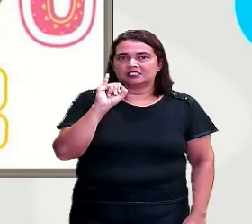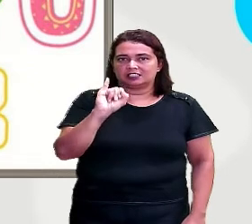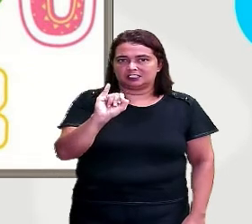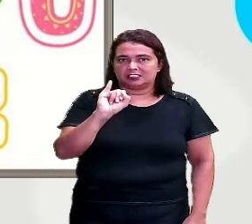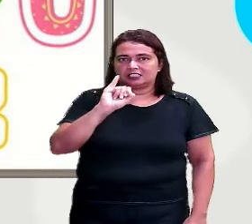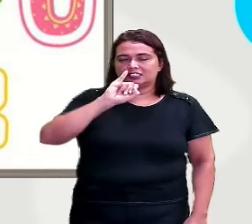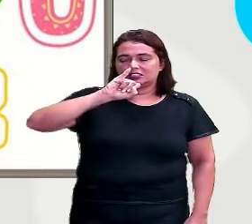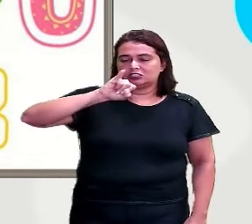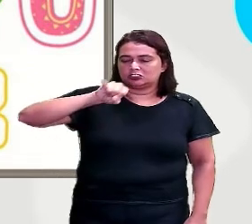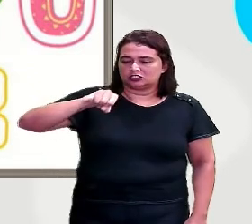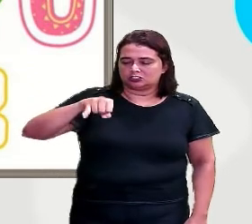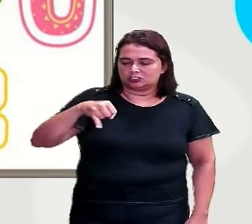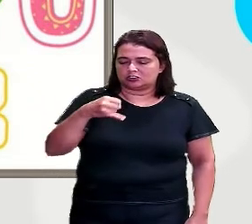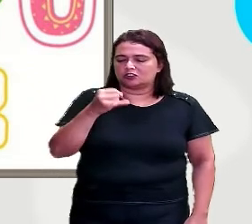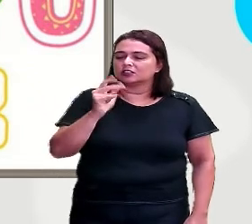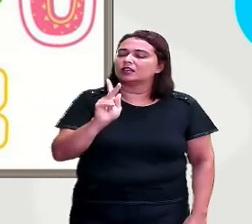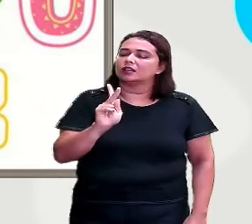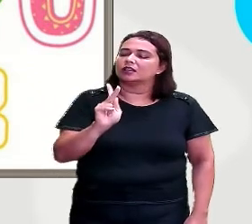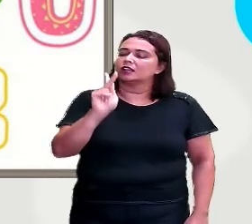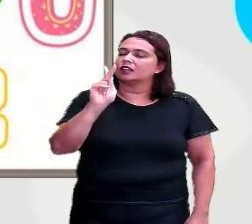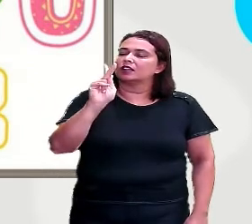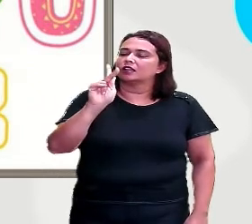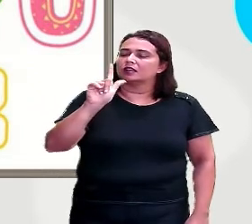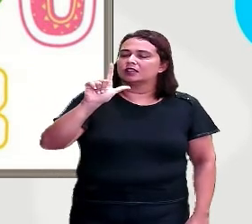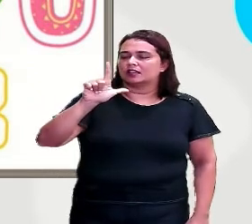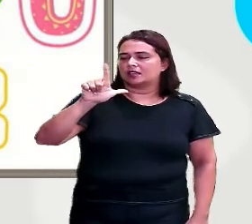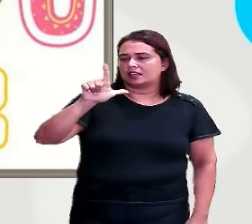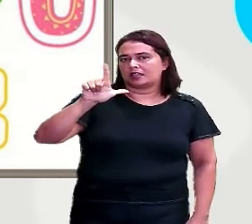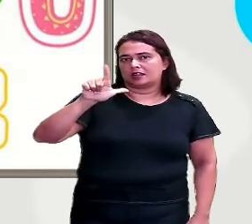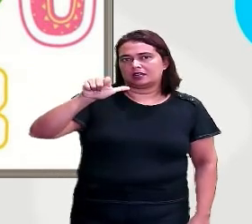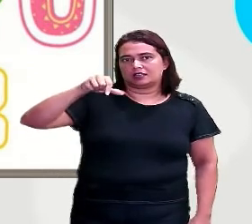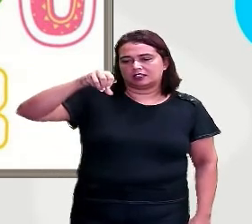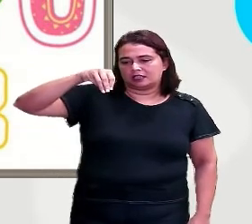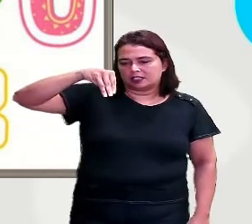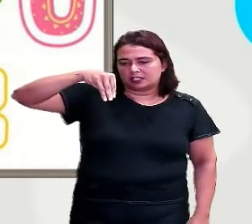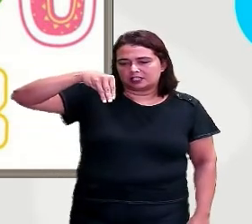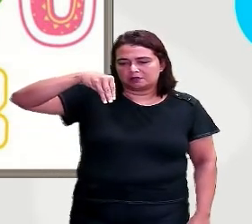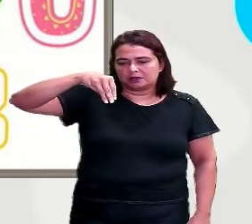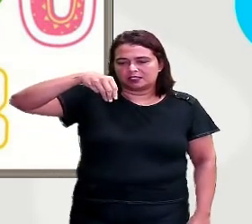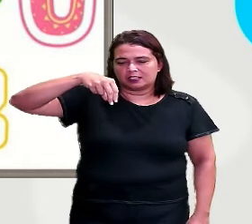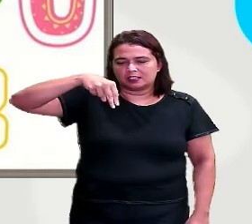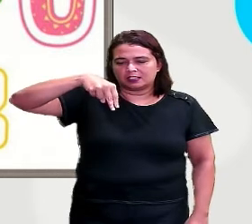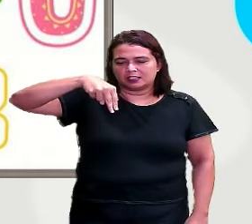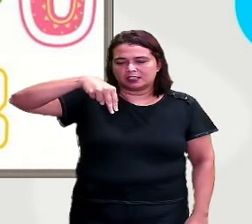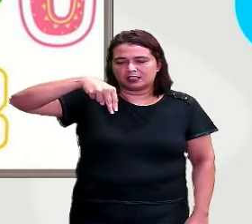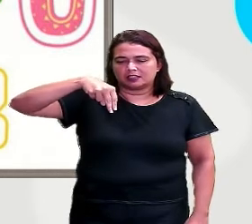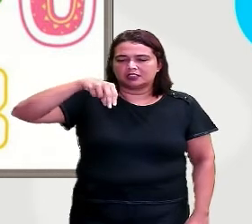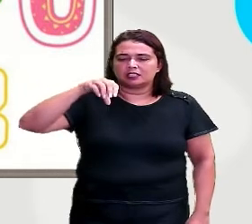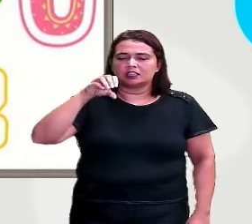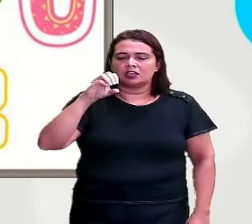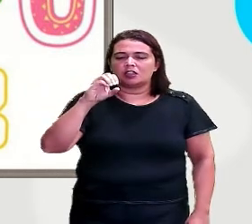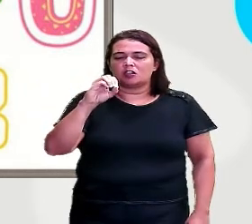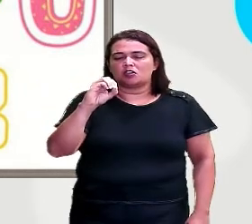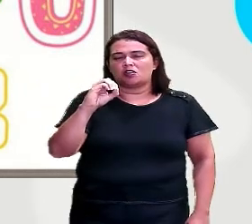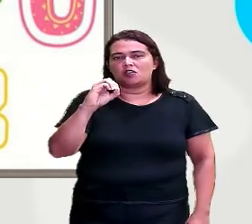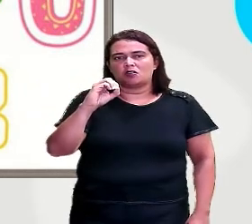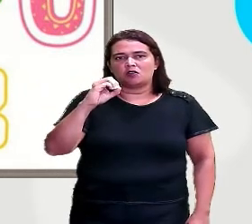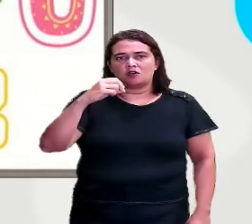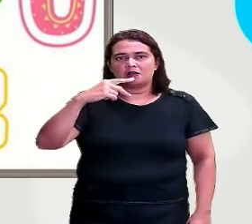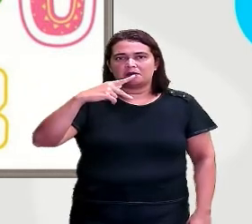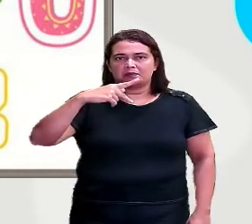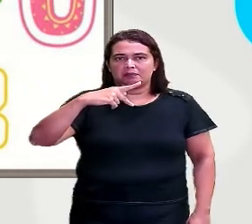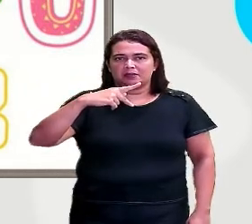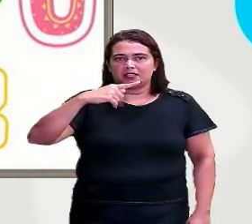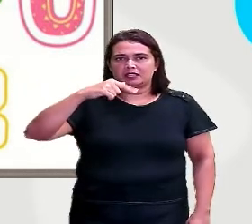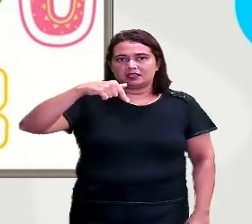I, J, K, L, M, N, O,